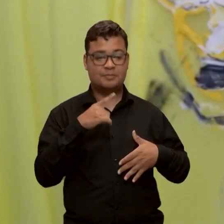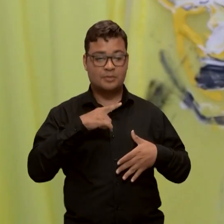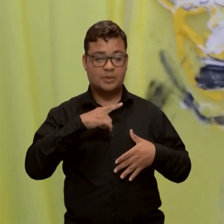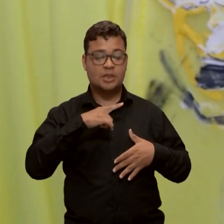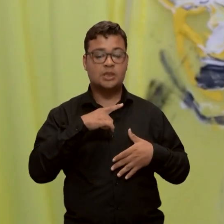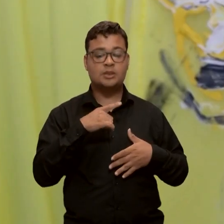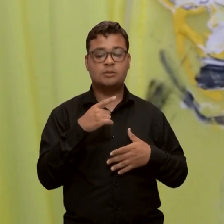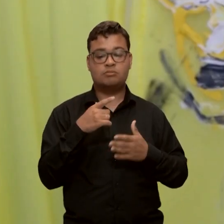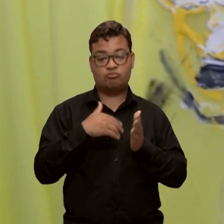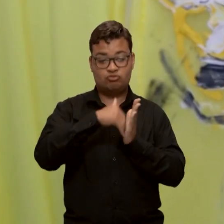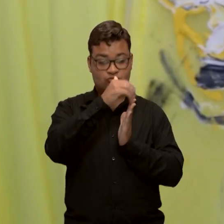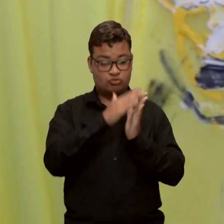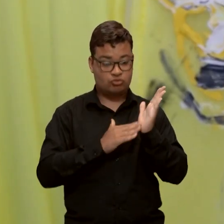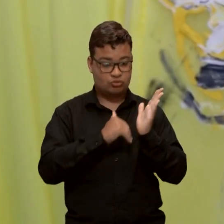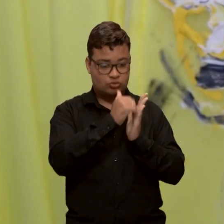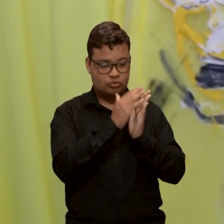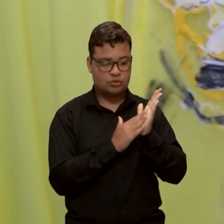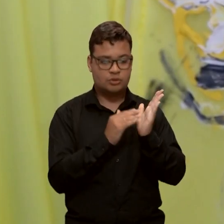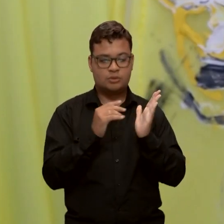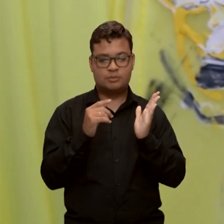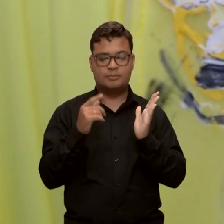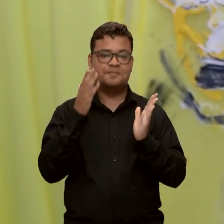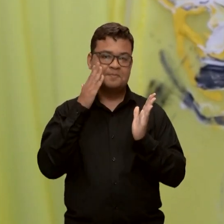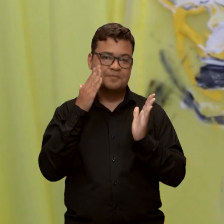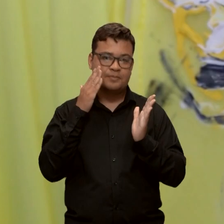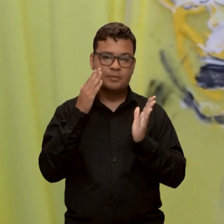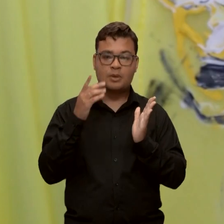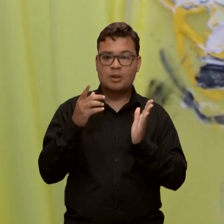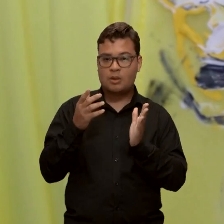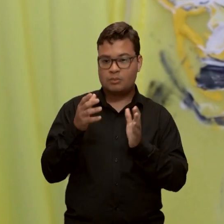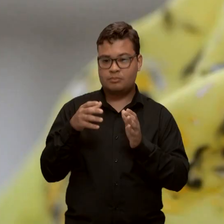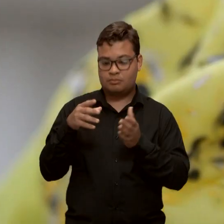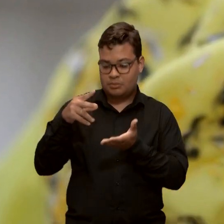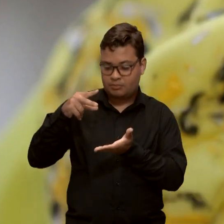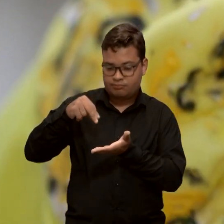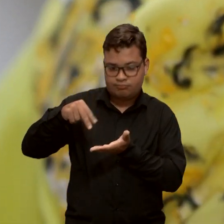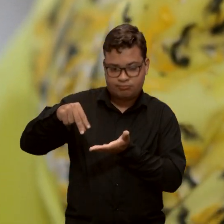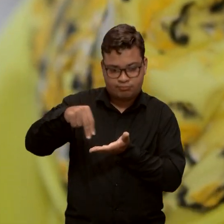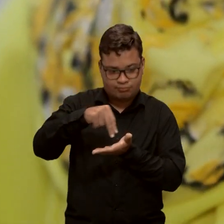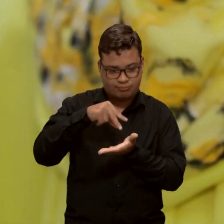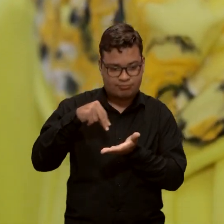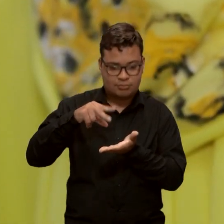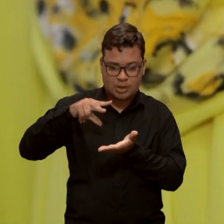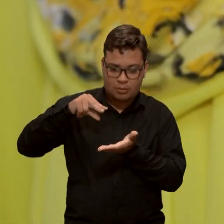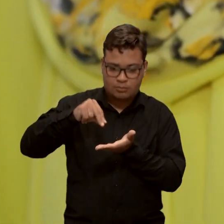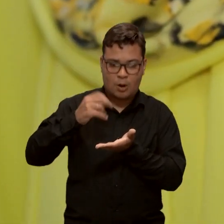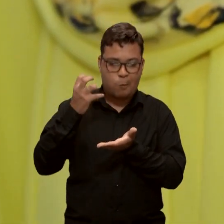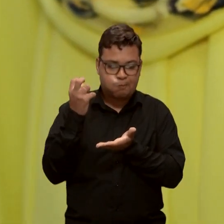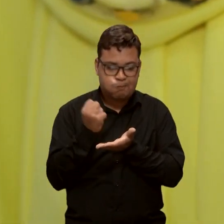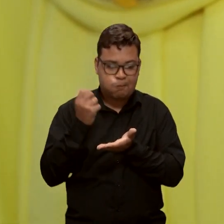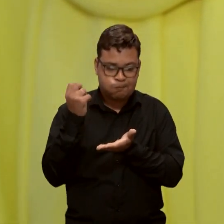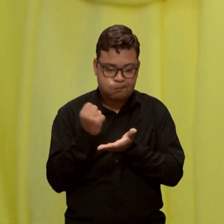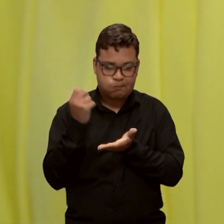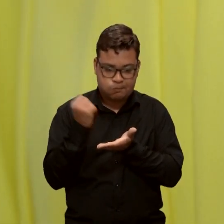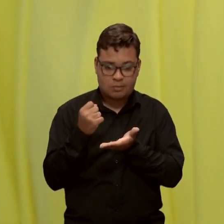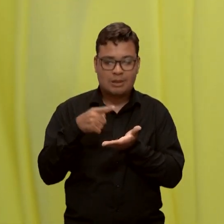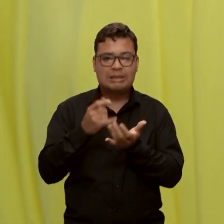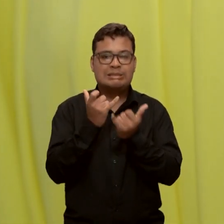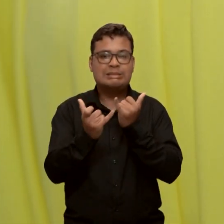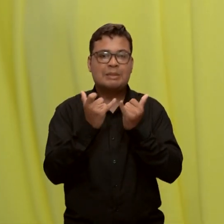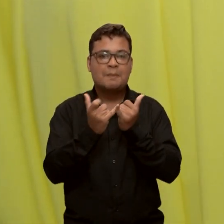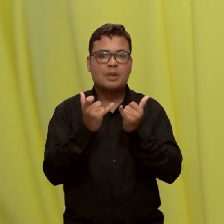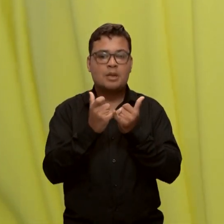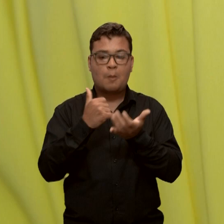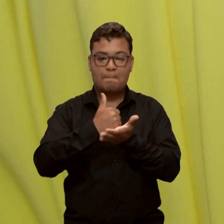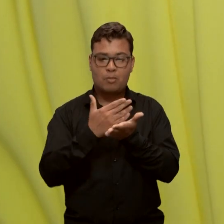de tinta com um bico de confeiteiro. Eu peguei um bico de confeiteiro, coloquei a tinta dentro, se fosse confeitar um bolo mesmo. Então eu vim